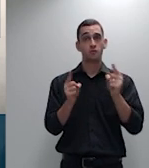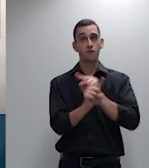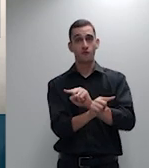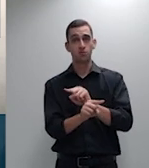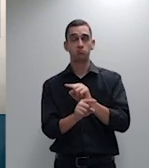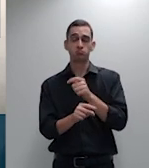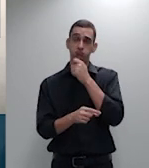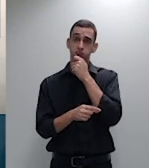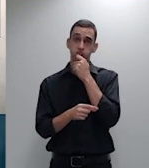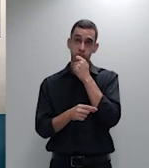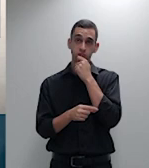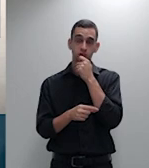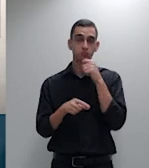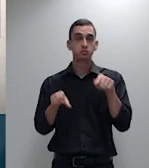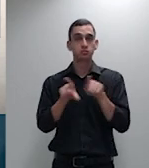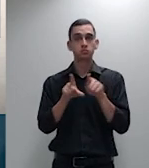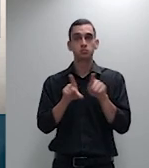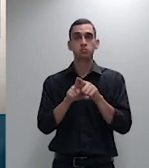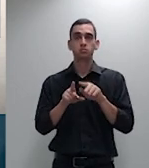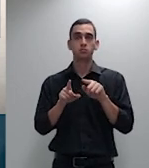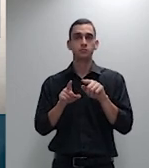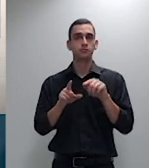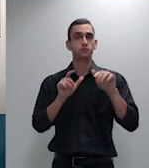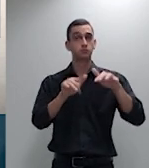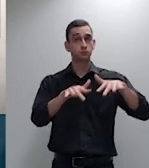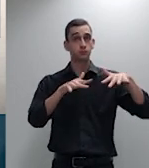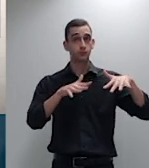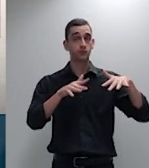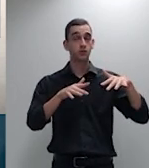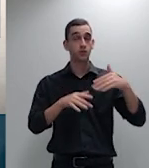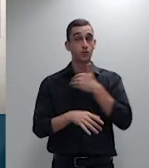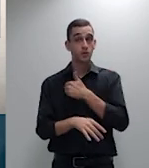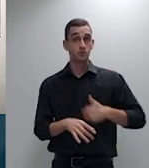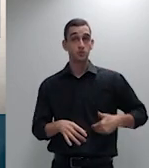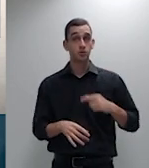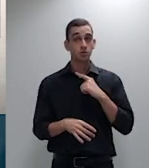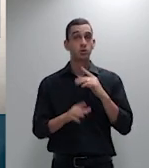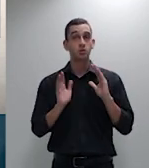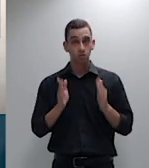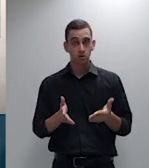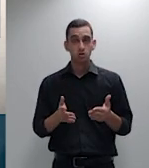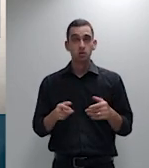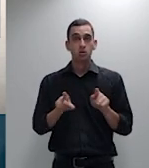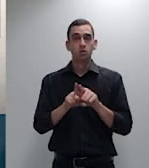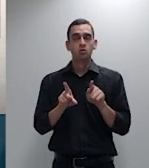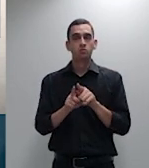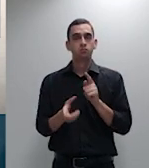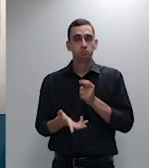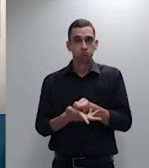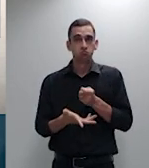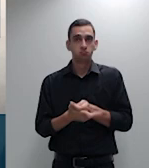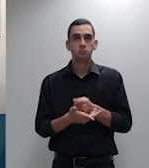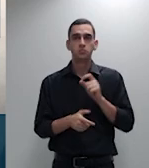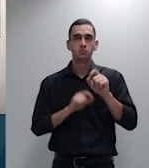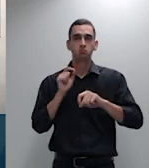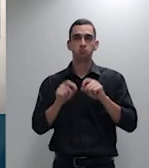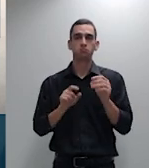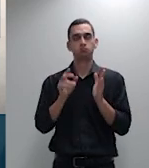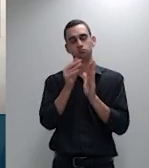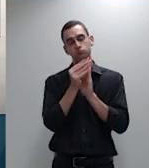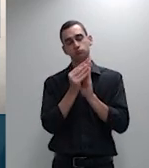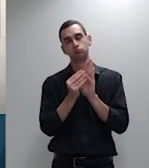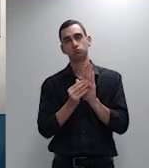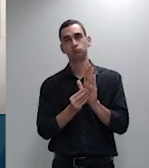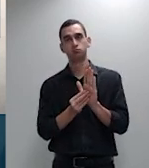aquele caso em que haja descumprimento pela operadora da regra ela evidentemente tem que demonstrar que